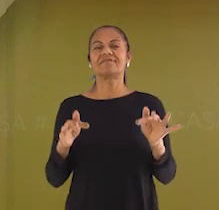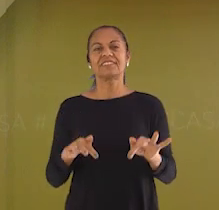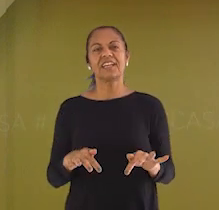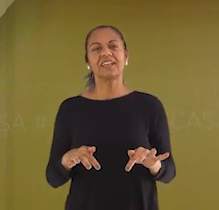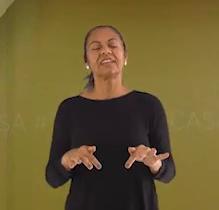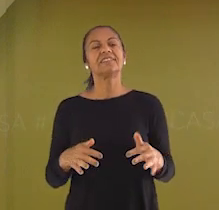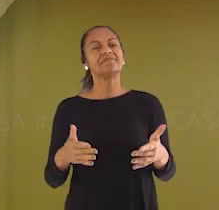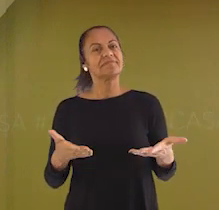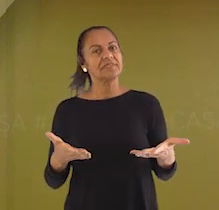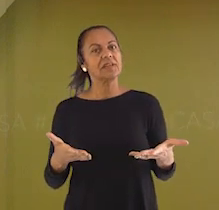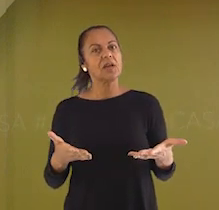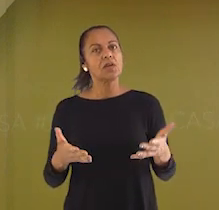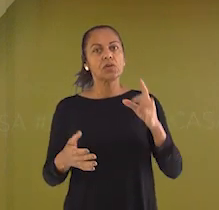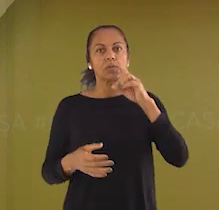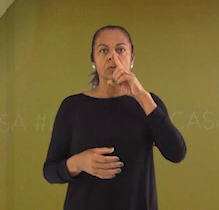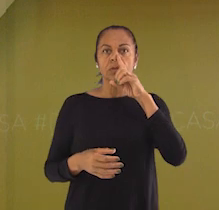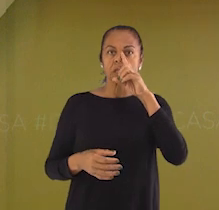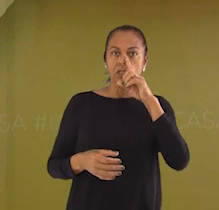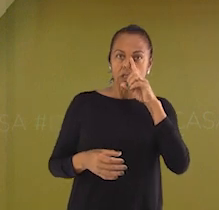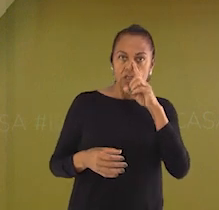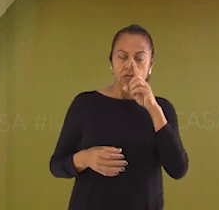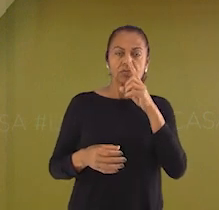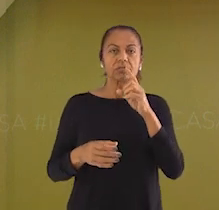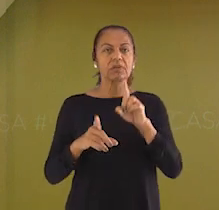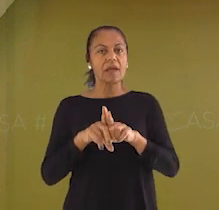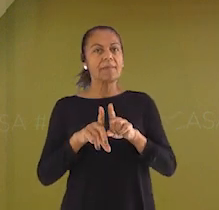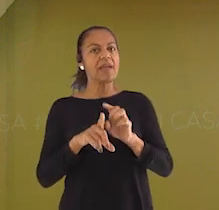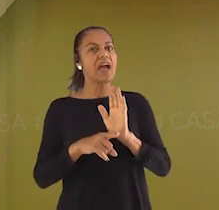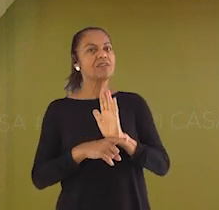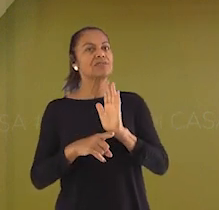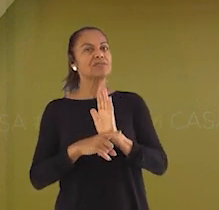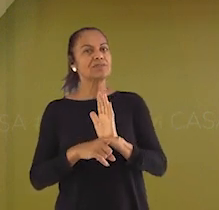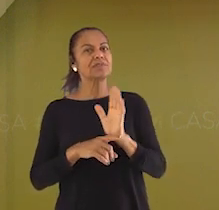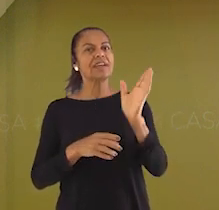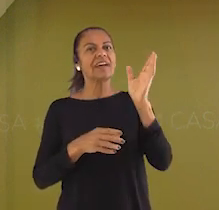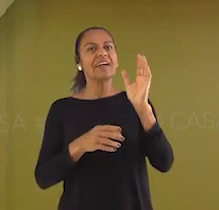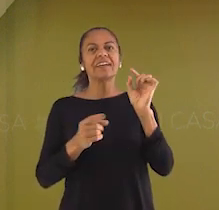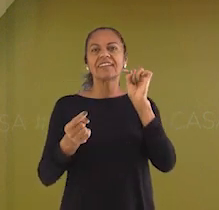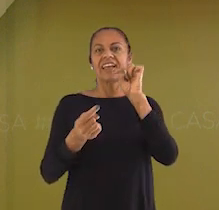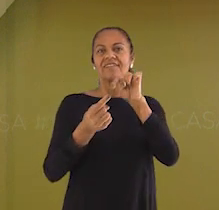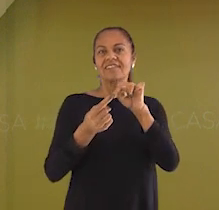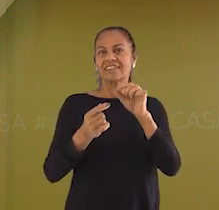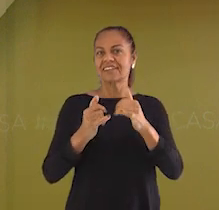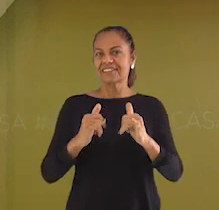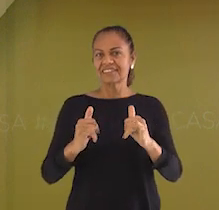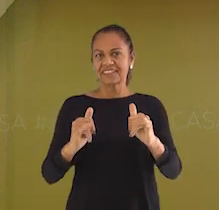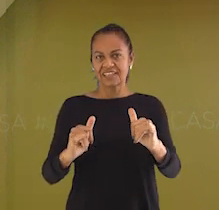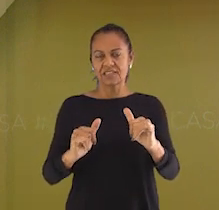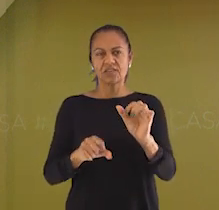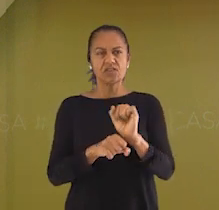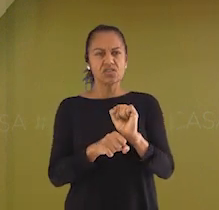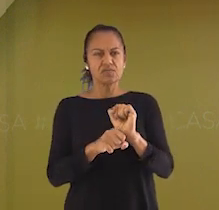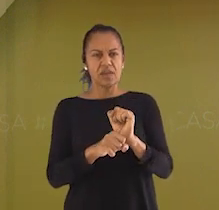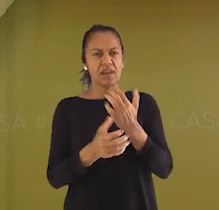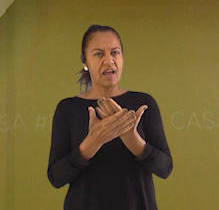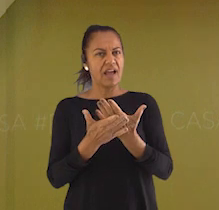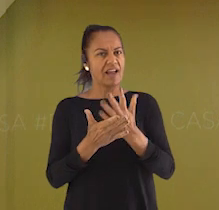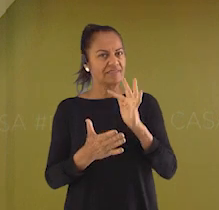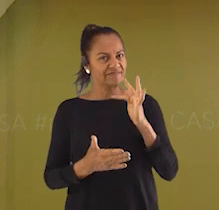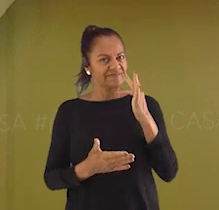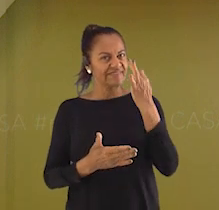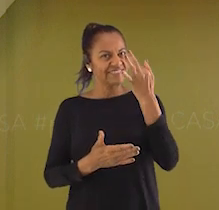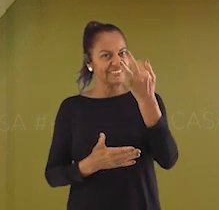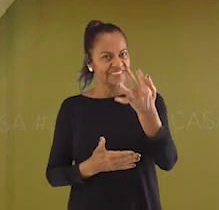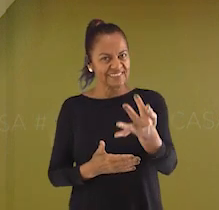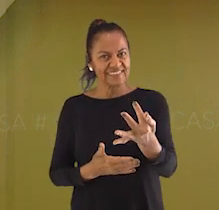benefícios da eletricidade. Espero que tenham gostado e aprendido muito. Te espero na próxima aula, aqui no